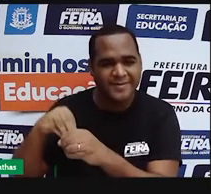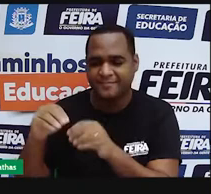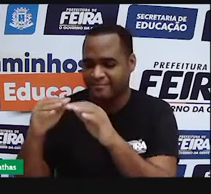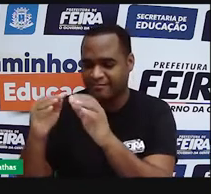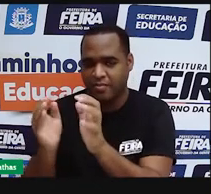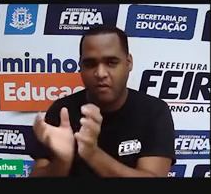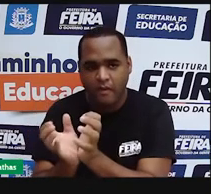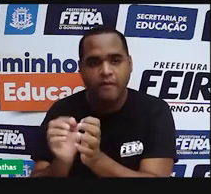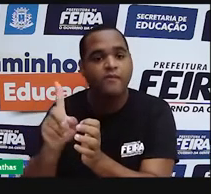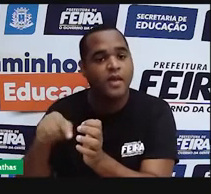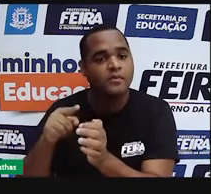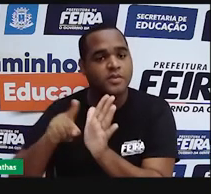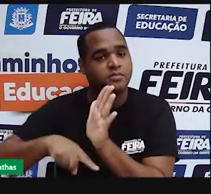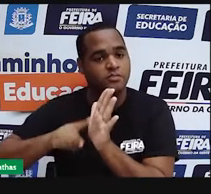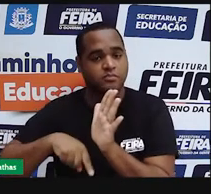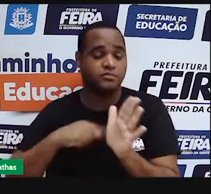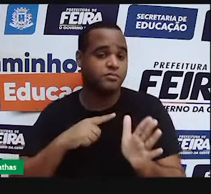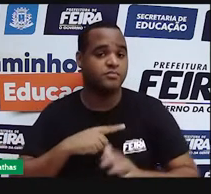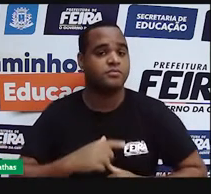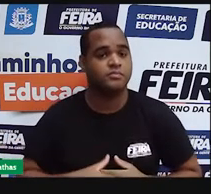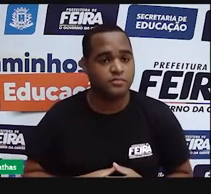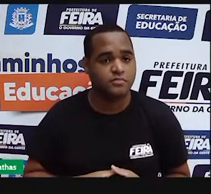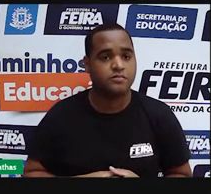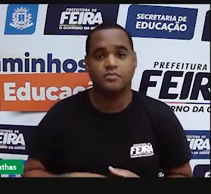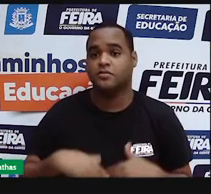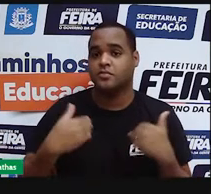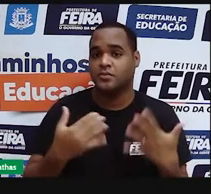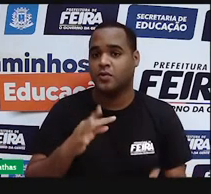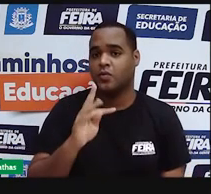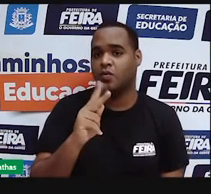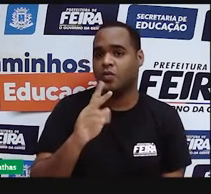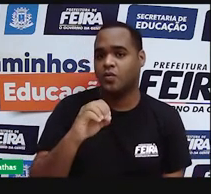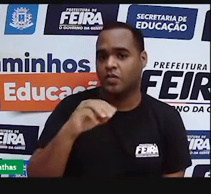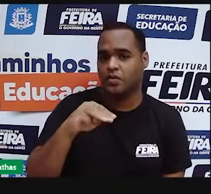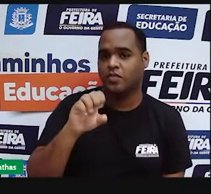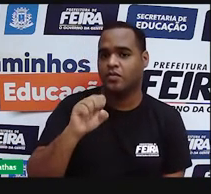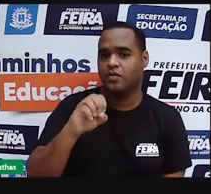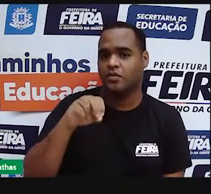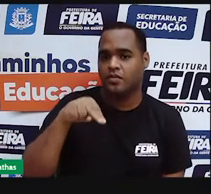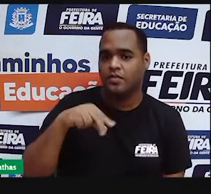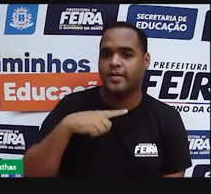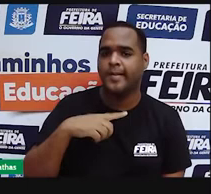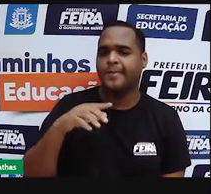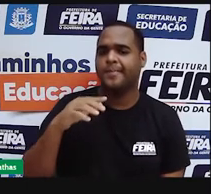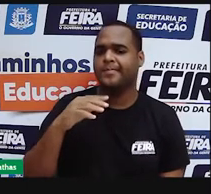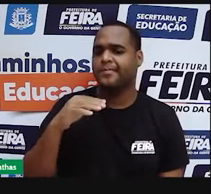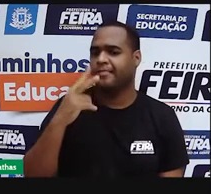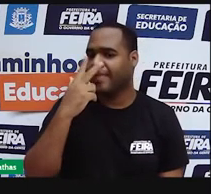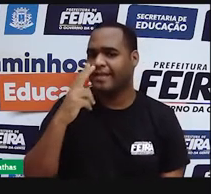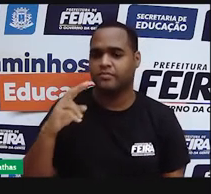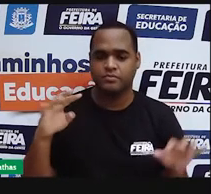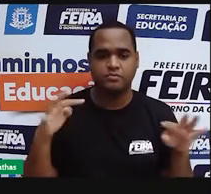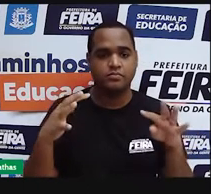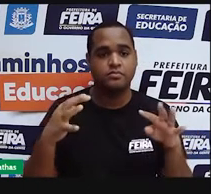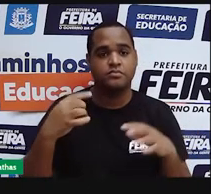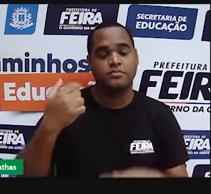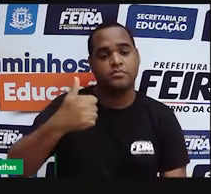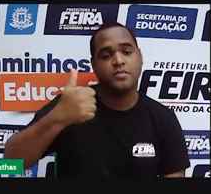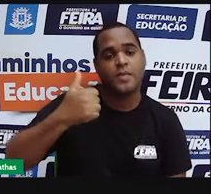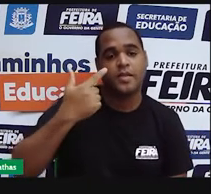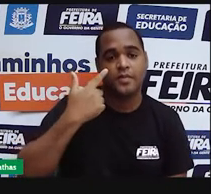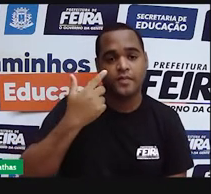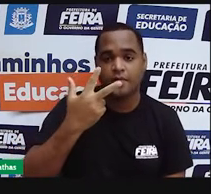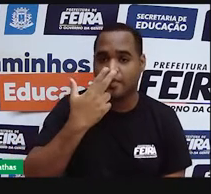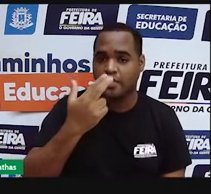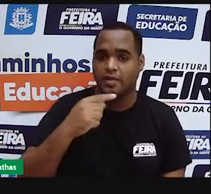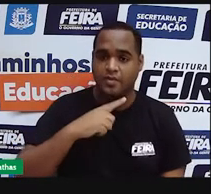carga elétrica negativa. Então, Thomson ganhou destaque justamente porque ele foi o primeiro a mencionar a divisibilidade do